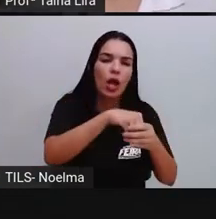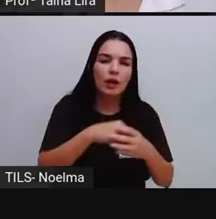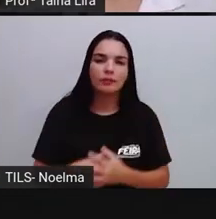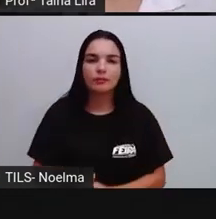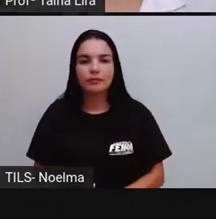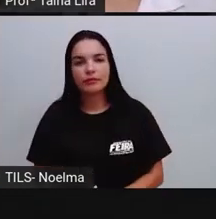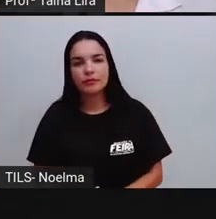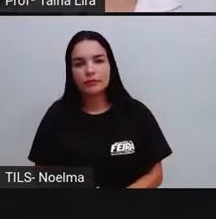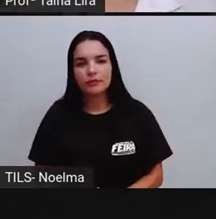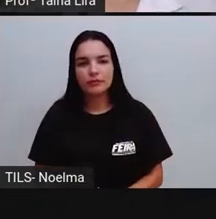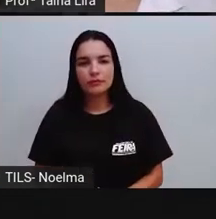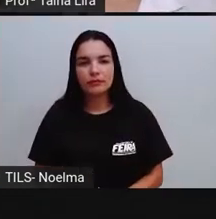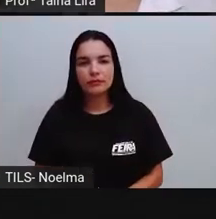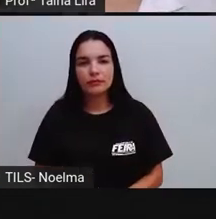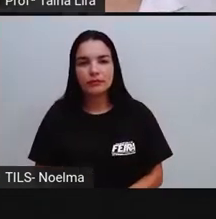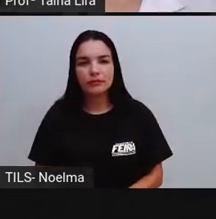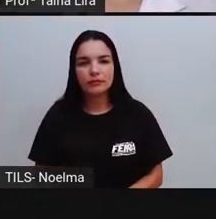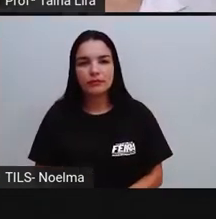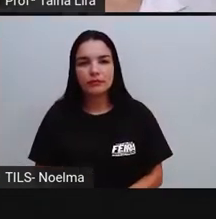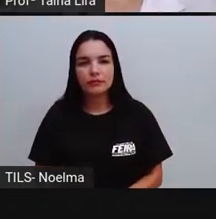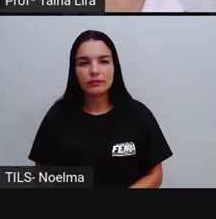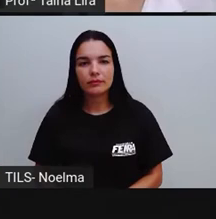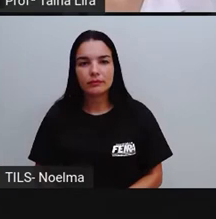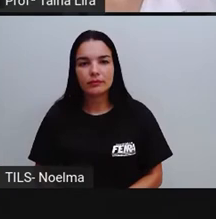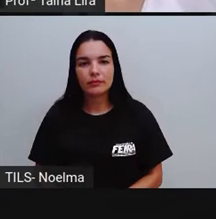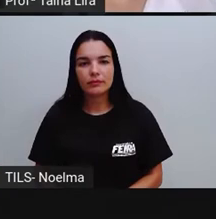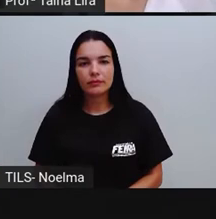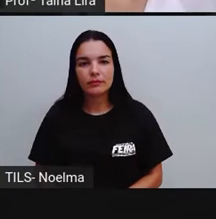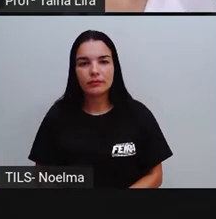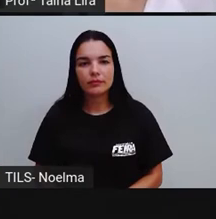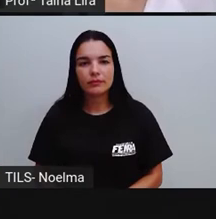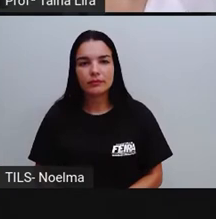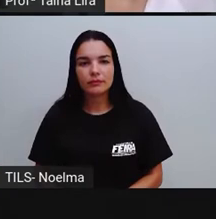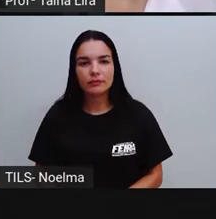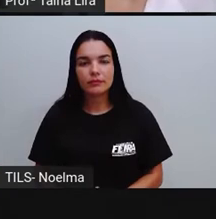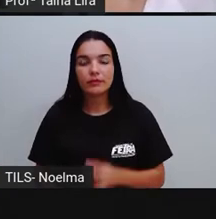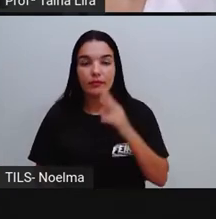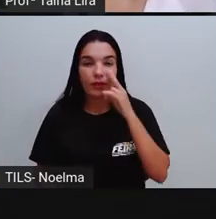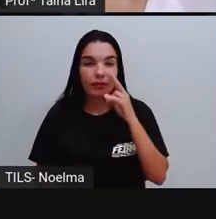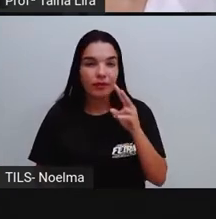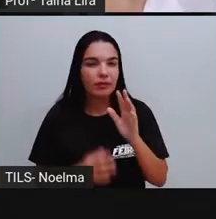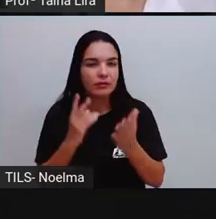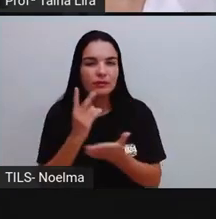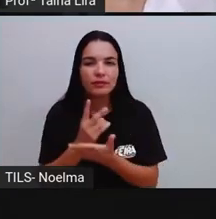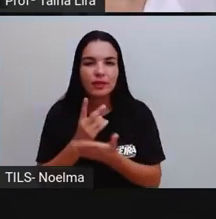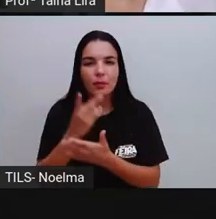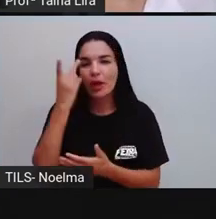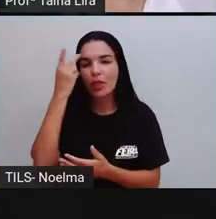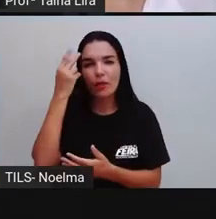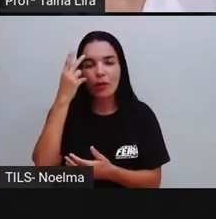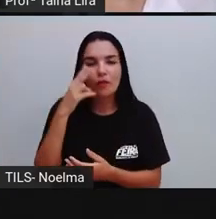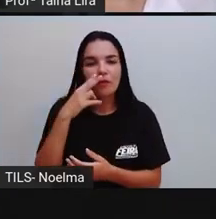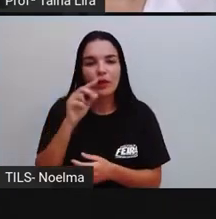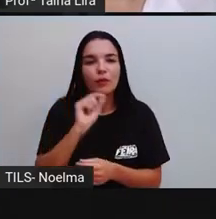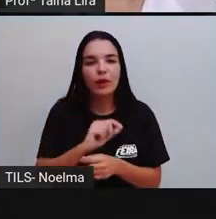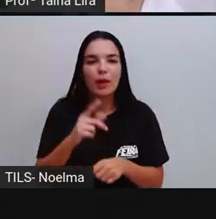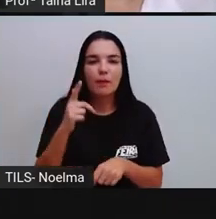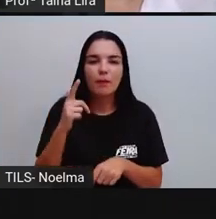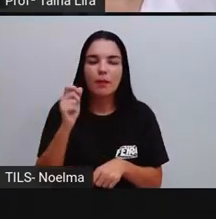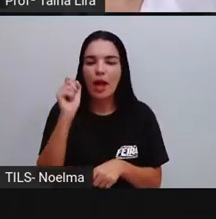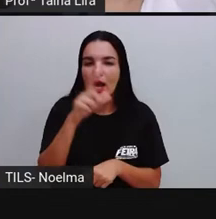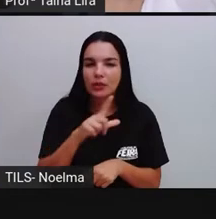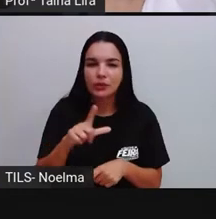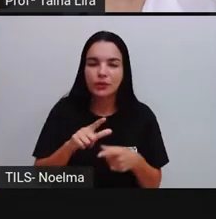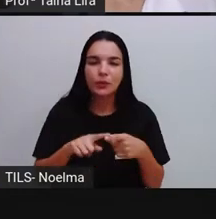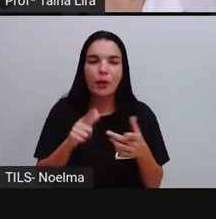Só que é muito comum a gente ver aqui as lixeiras, né, azul, que é de papel, vermelho, que é de plástico e de